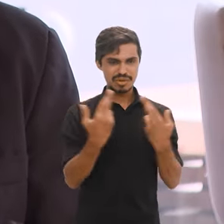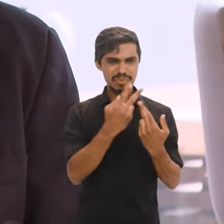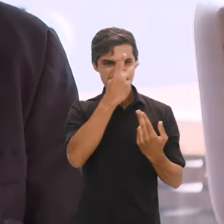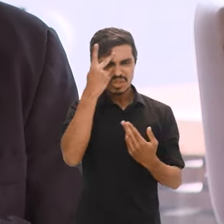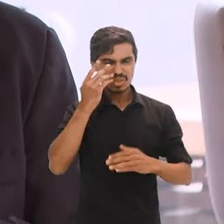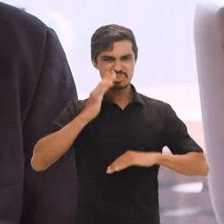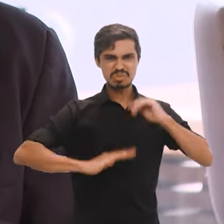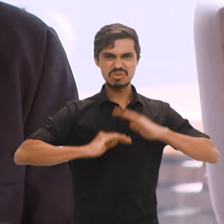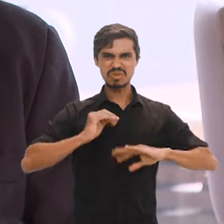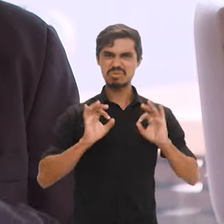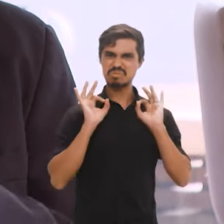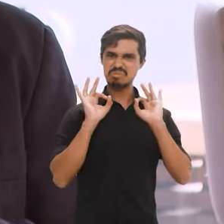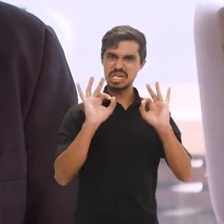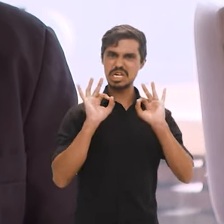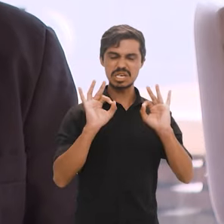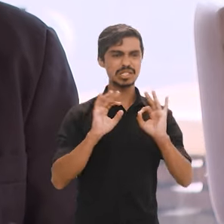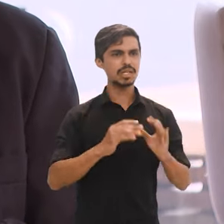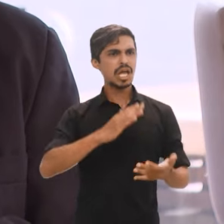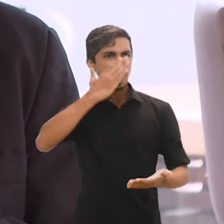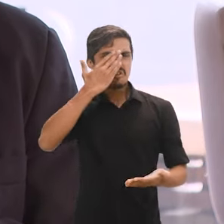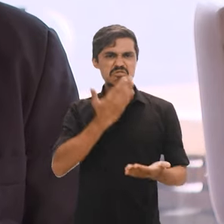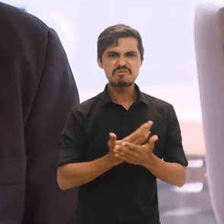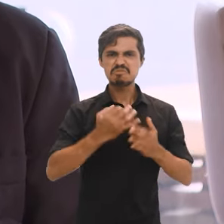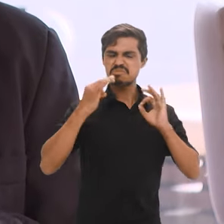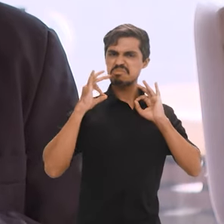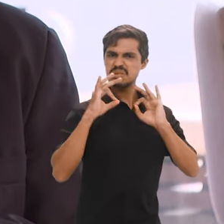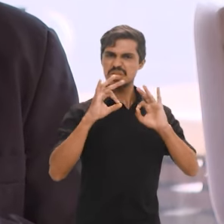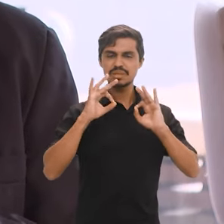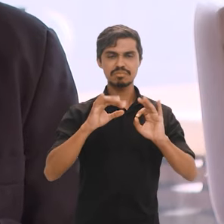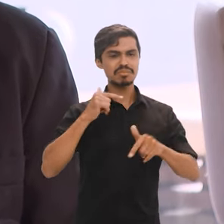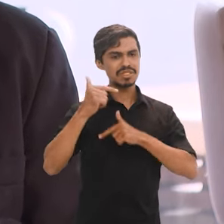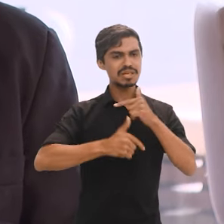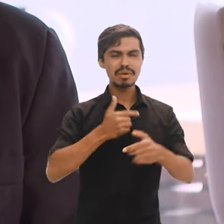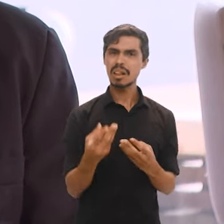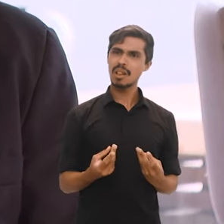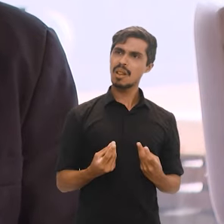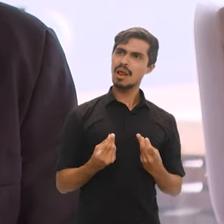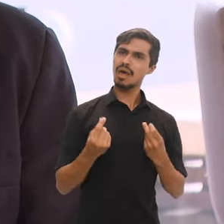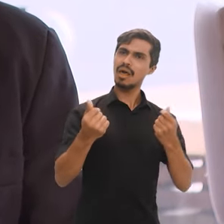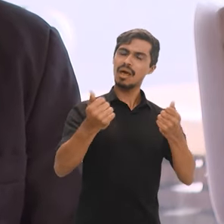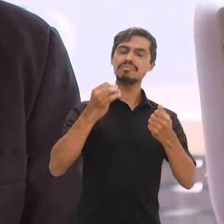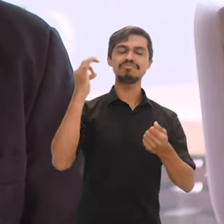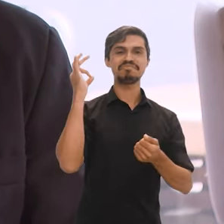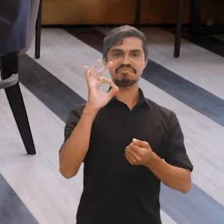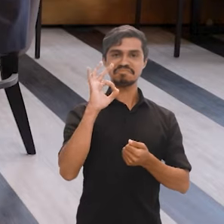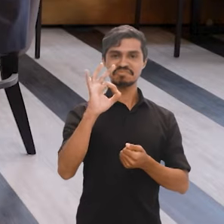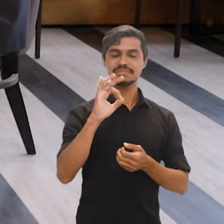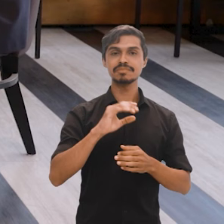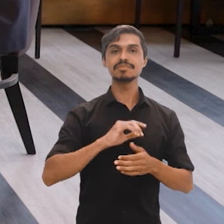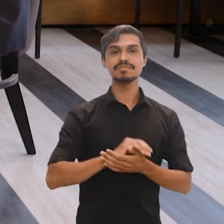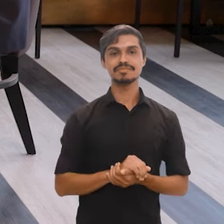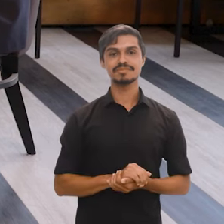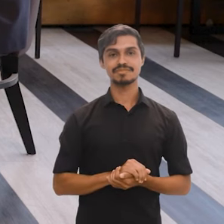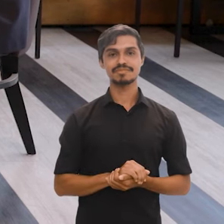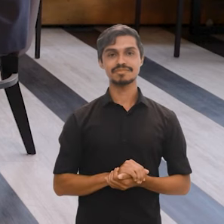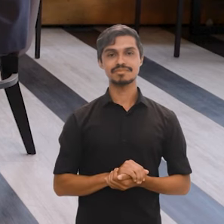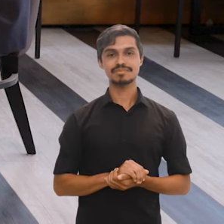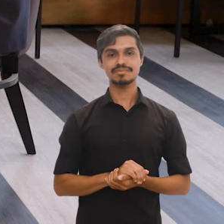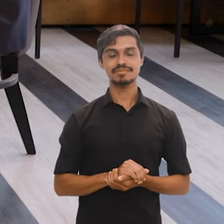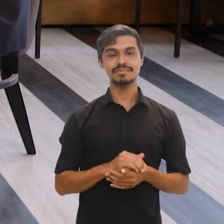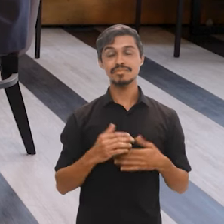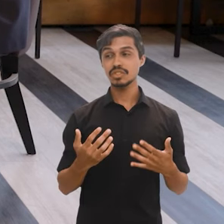gente tão capacitada, tão confiante no Brasil, que realiza um trabalho que é realmente muito exitoso e formidável.